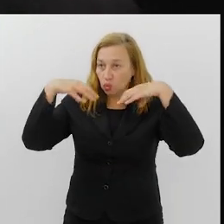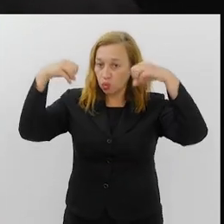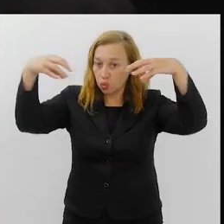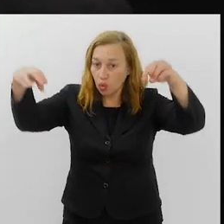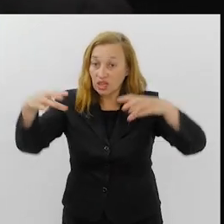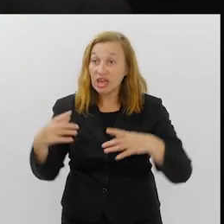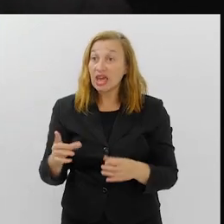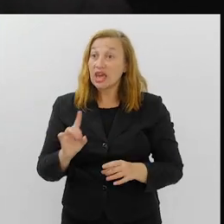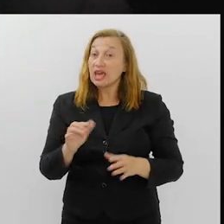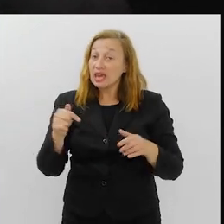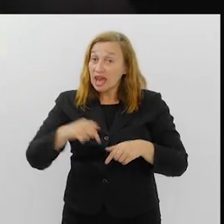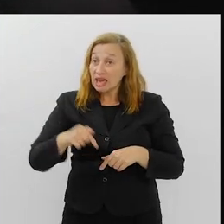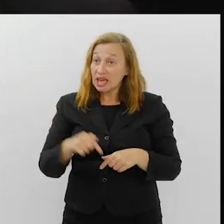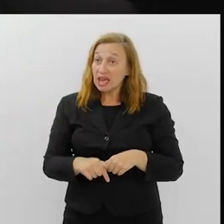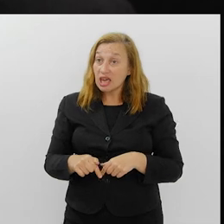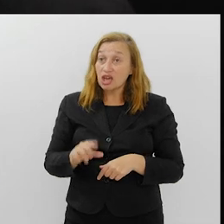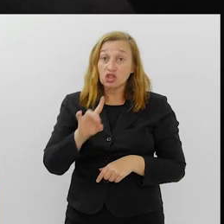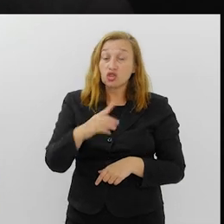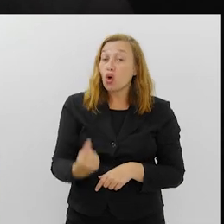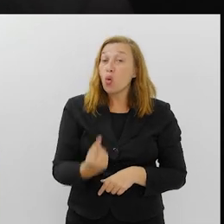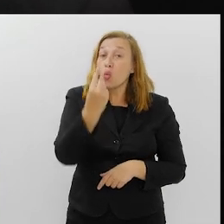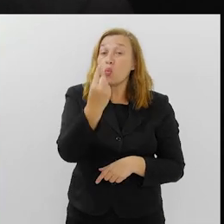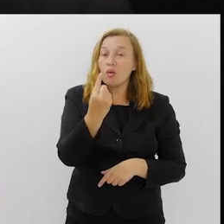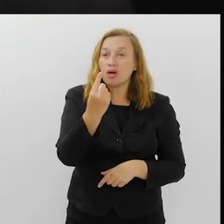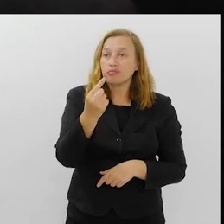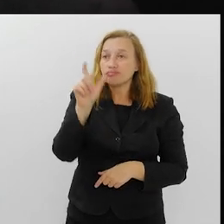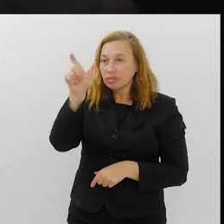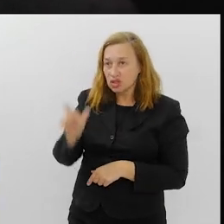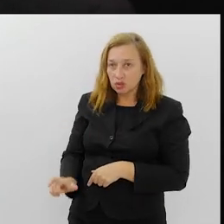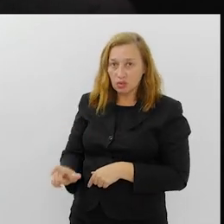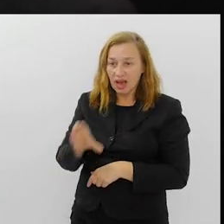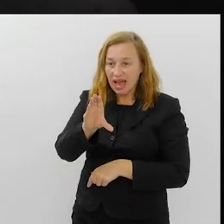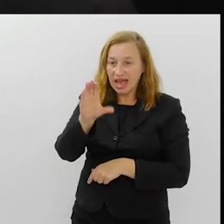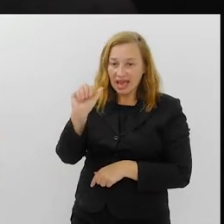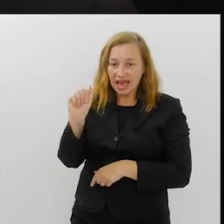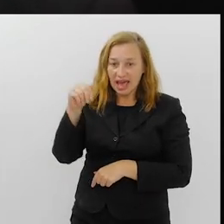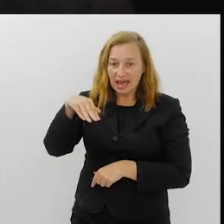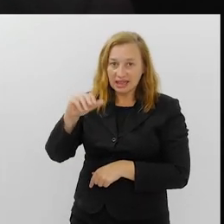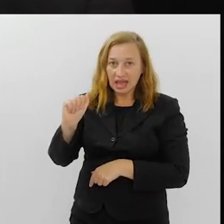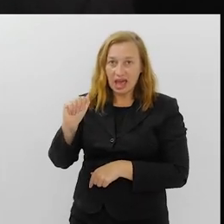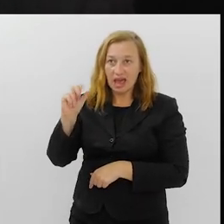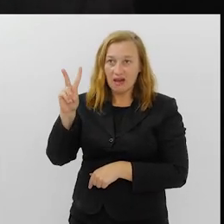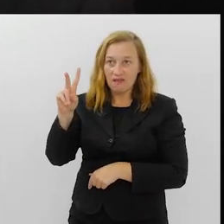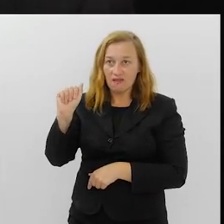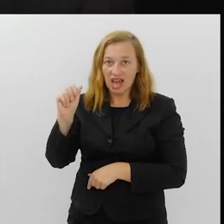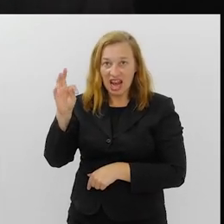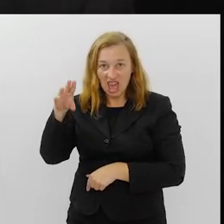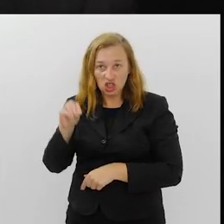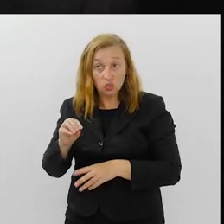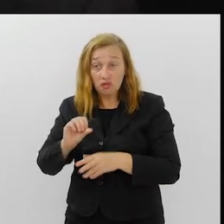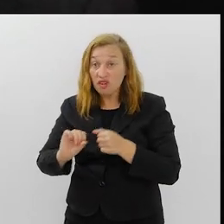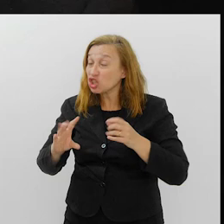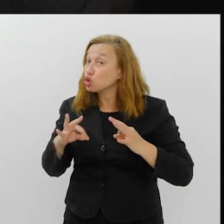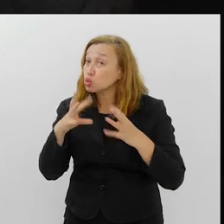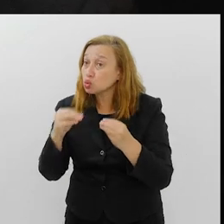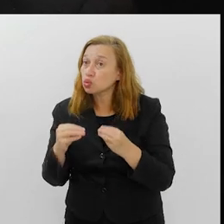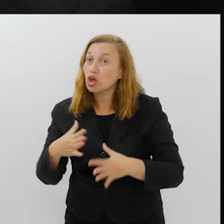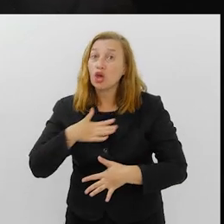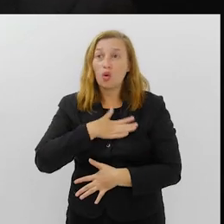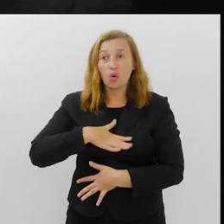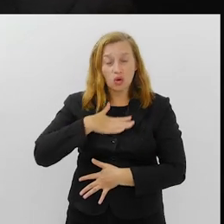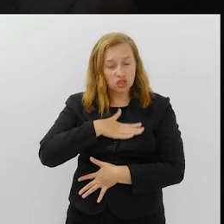só. Eu estou falando do carnavalesco que é a minha área, que eu milito já há 40 anos. E eu gostaria de